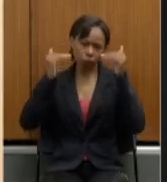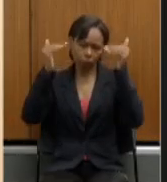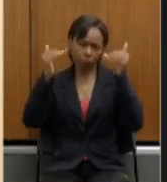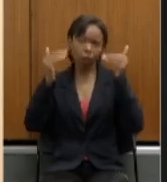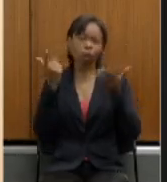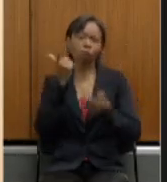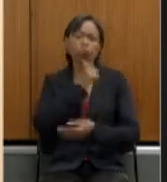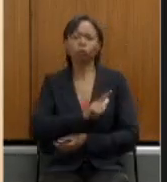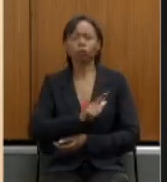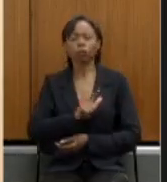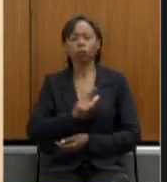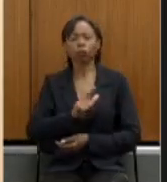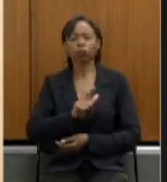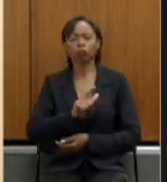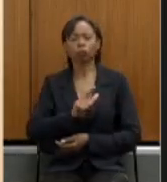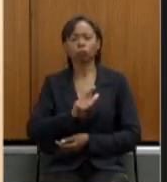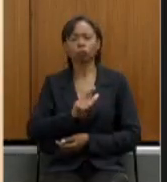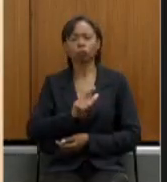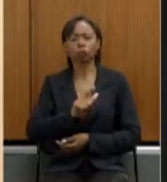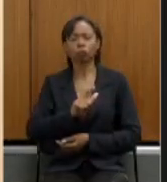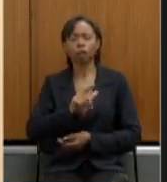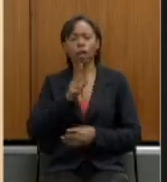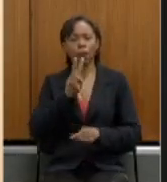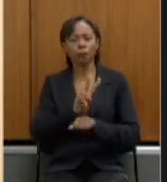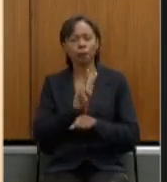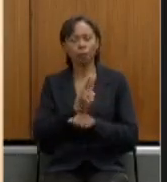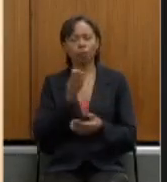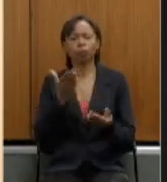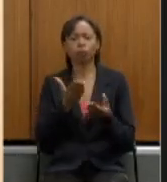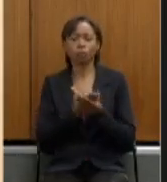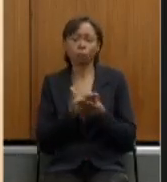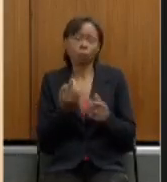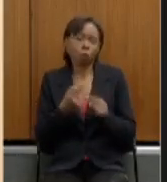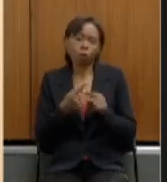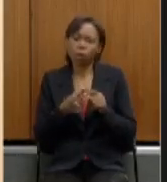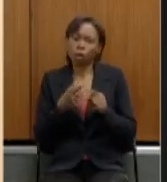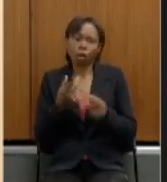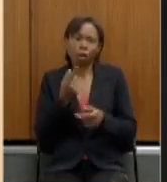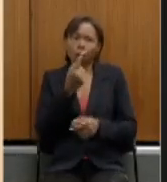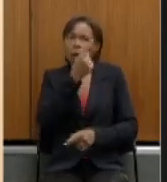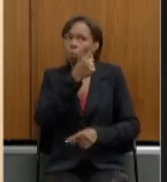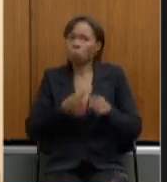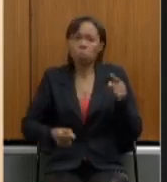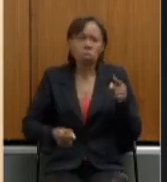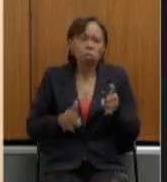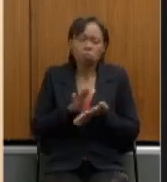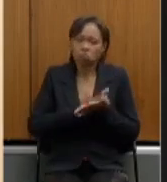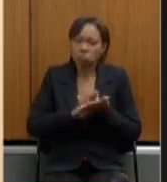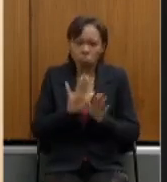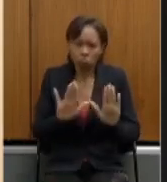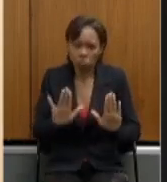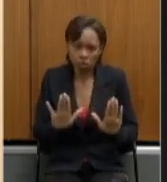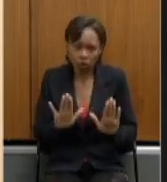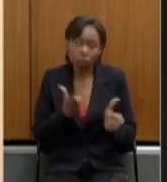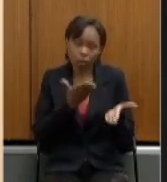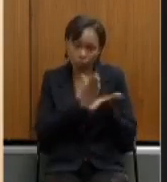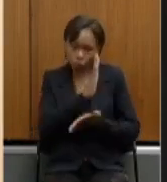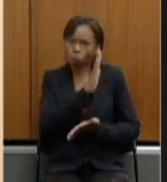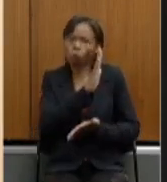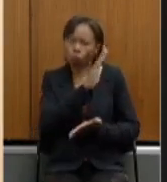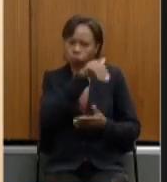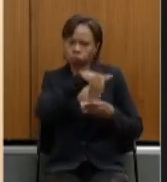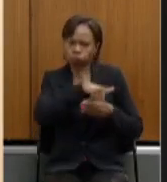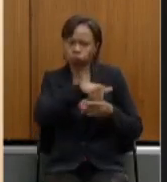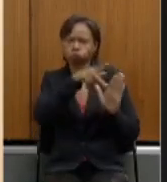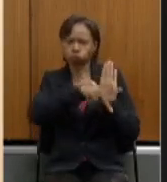nenhum fundamento jurídico que impedisse a votação daquele projeto este foi o primeiro e esse projeto talvez